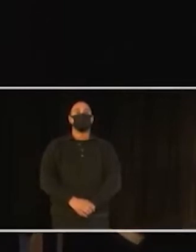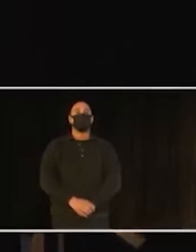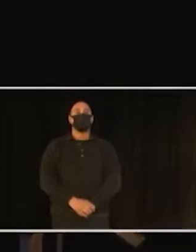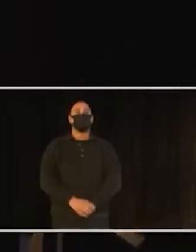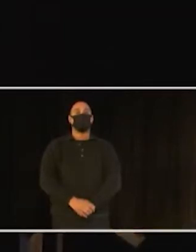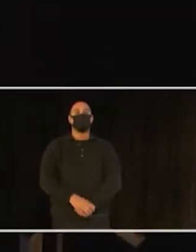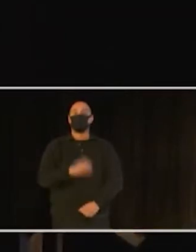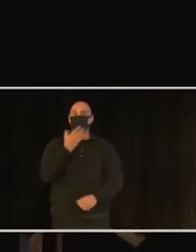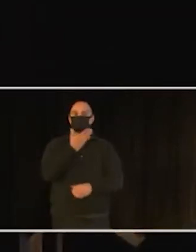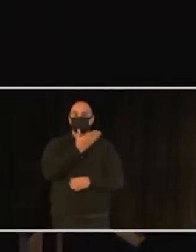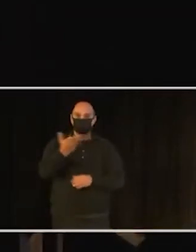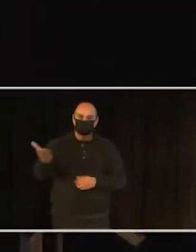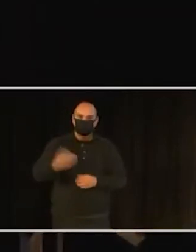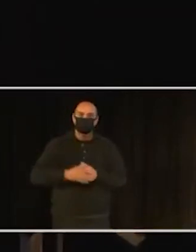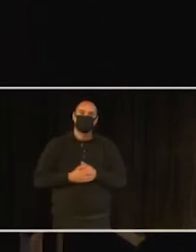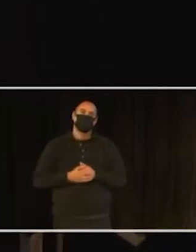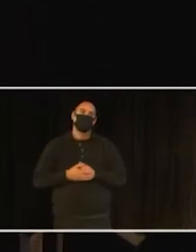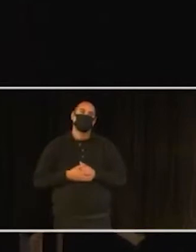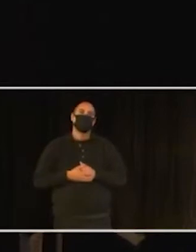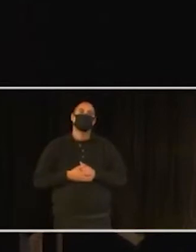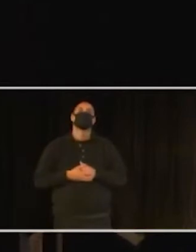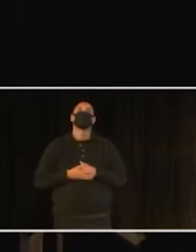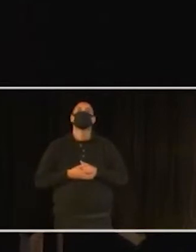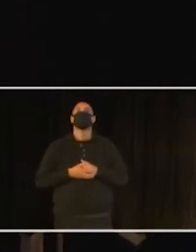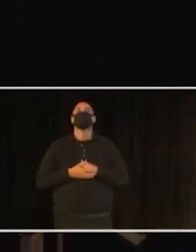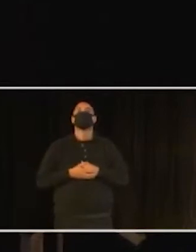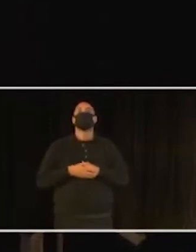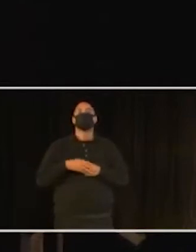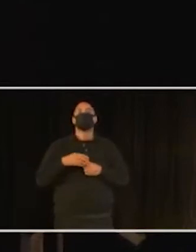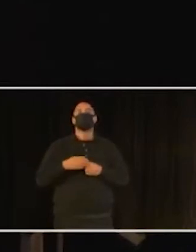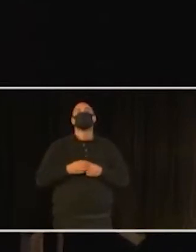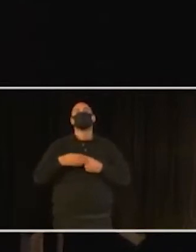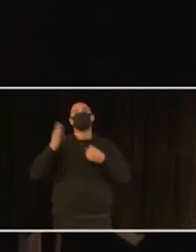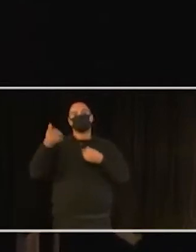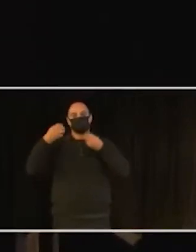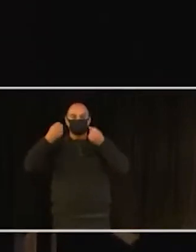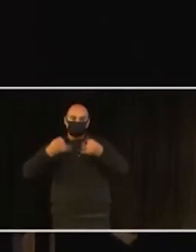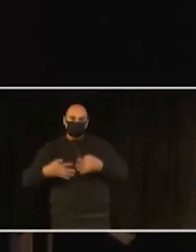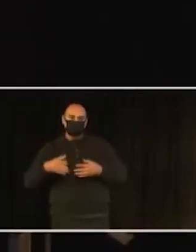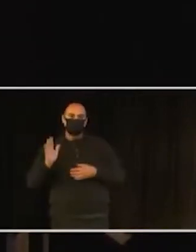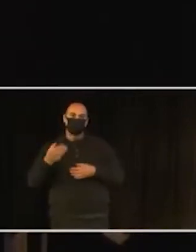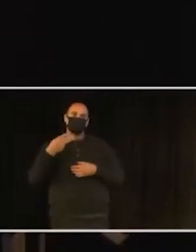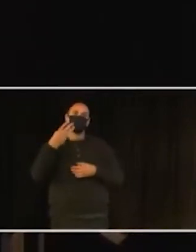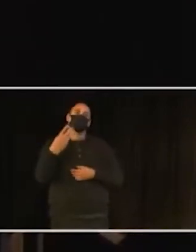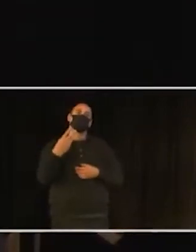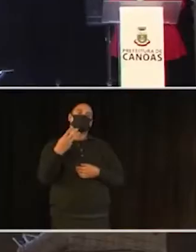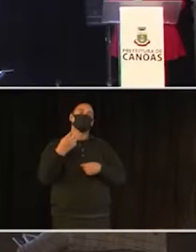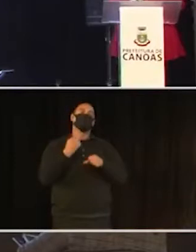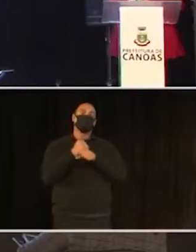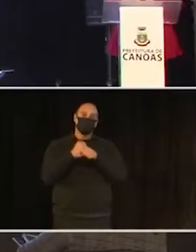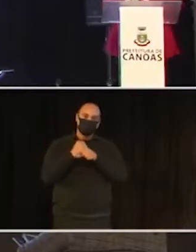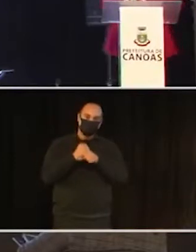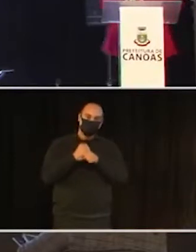Então, boa tarde a todos. Então, como já foi falado na apresentação, eu há três anos faço parte dos técnicos da Prefeitura,